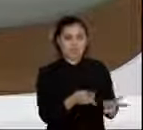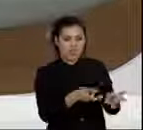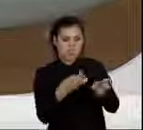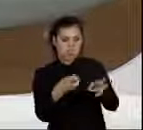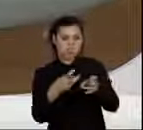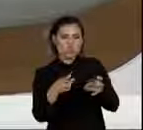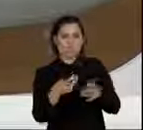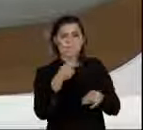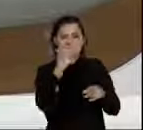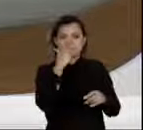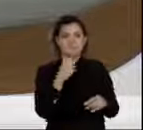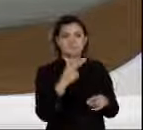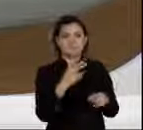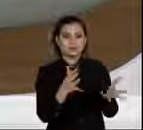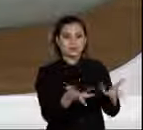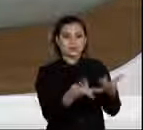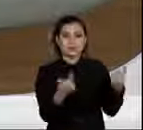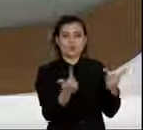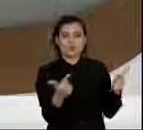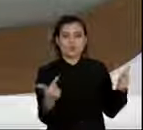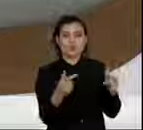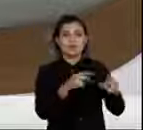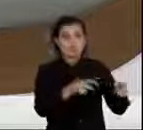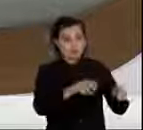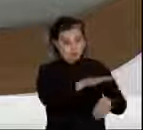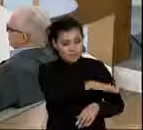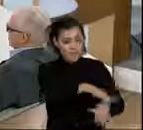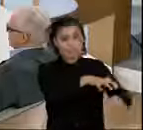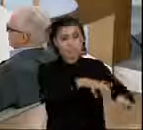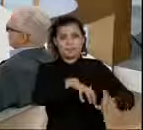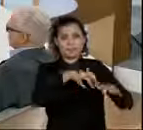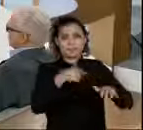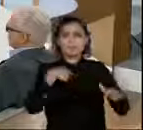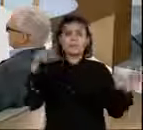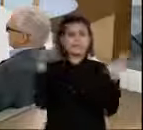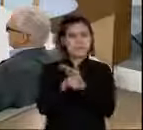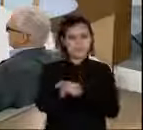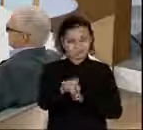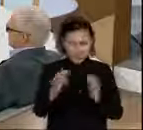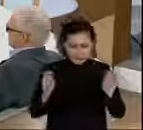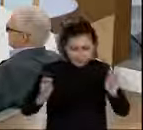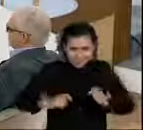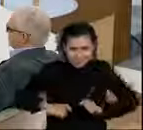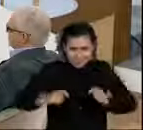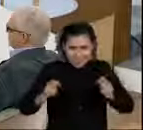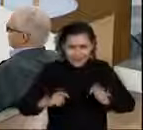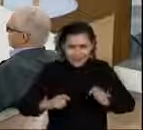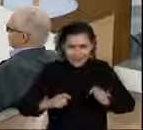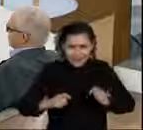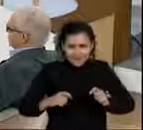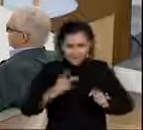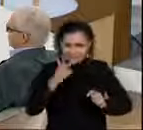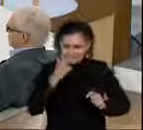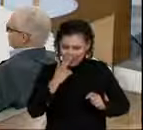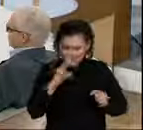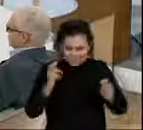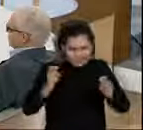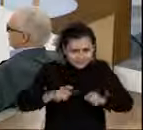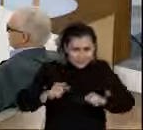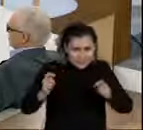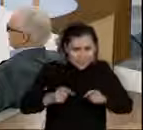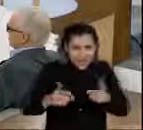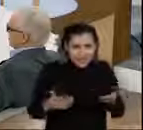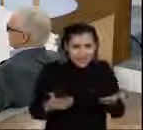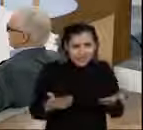ou explorado de maneira pouco eficaz na mineração. A minha pergunta é, é possível essa equação que funciona